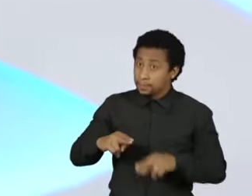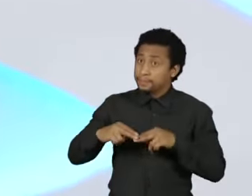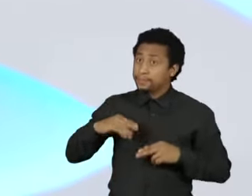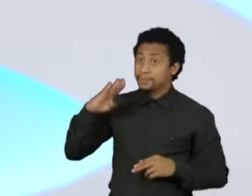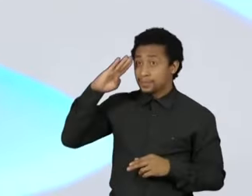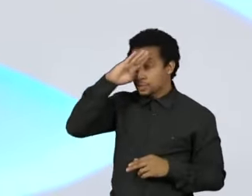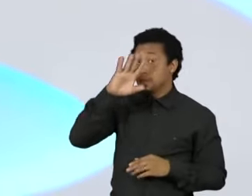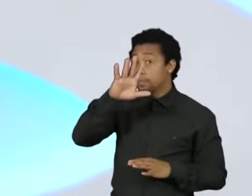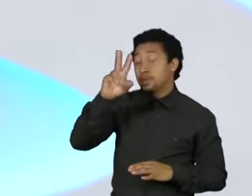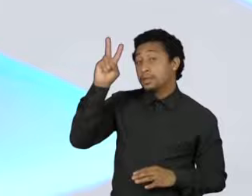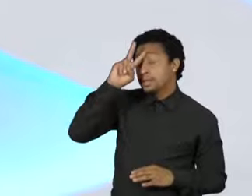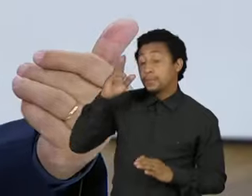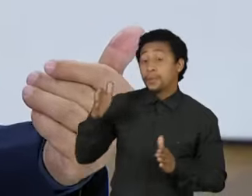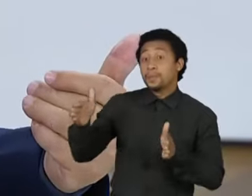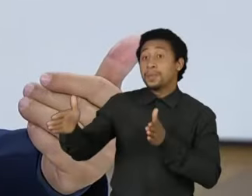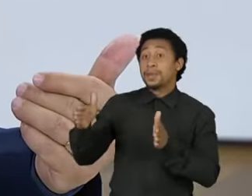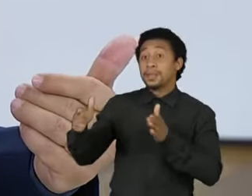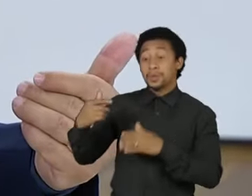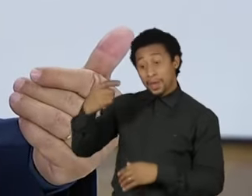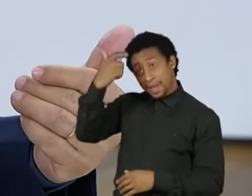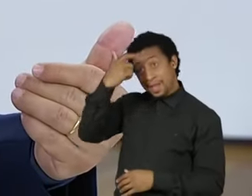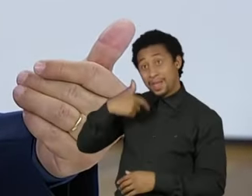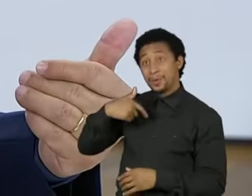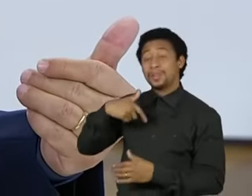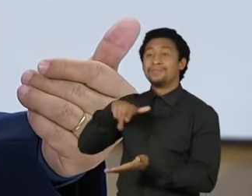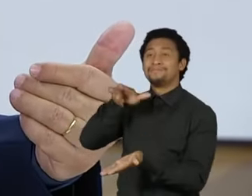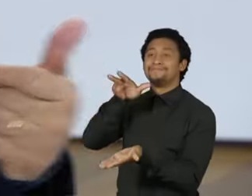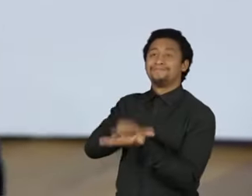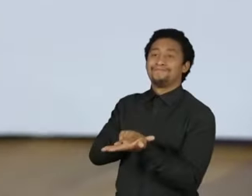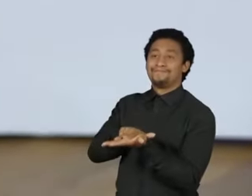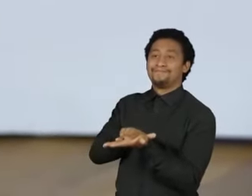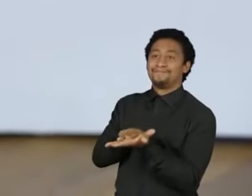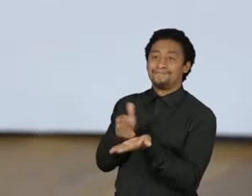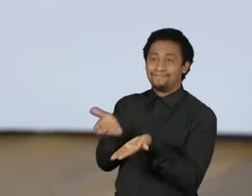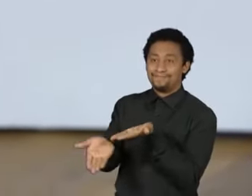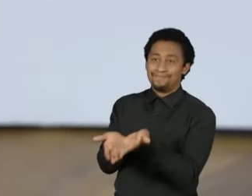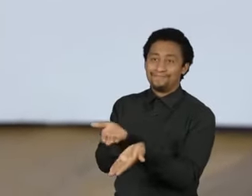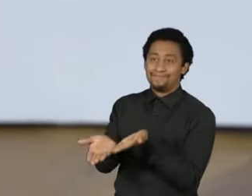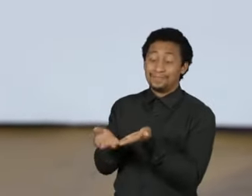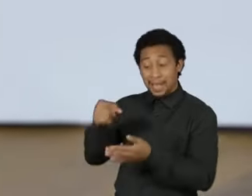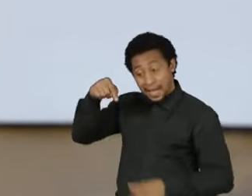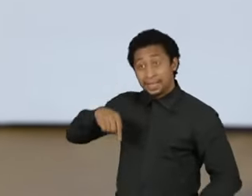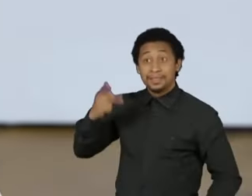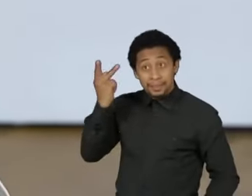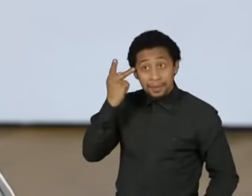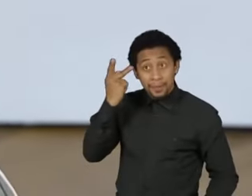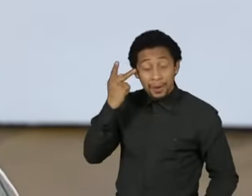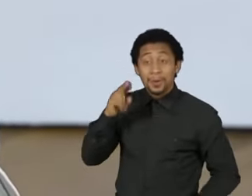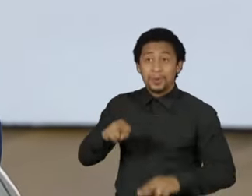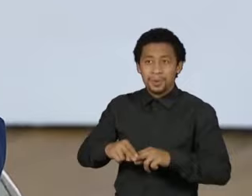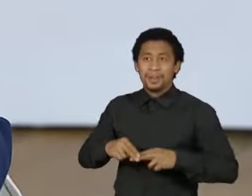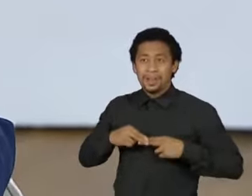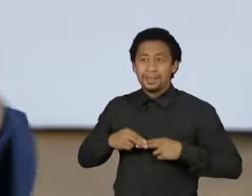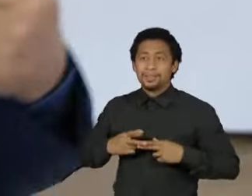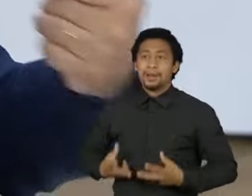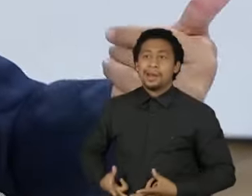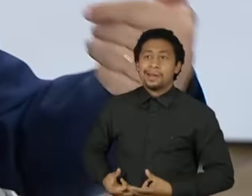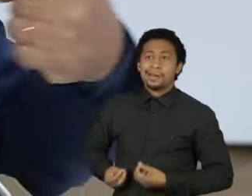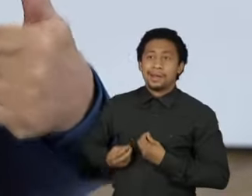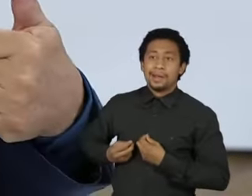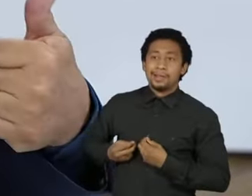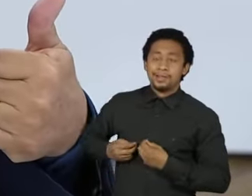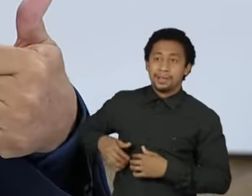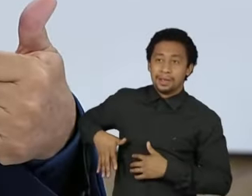nesse período, é um período que eu estava internado aqui em São Paulo, que eu fui operado de câncer na bexiga. Quer dizer, o